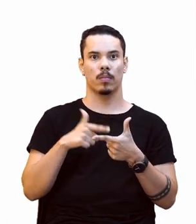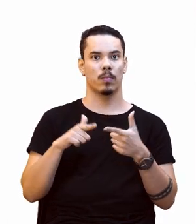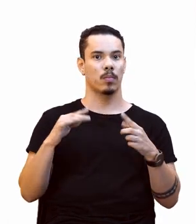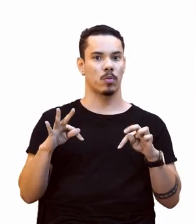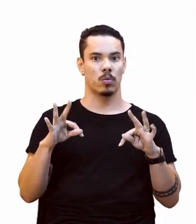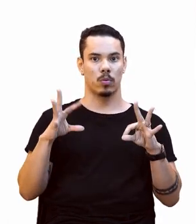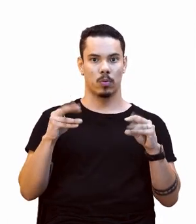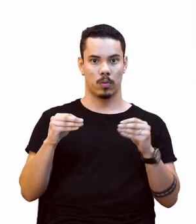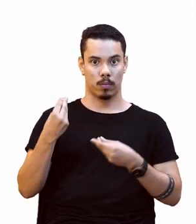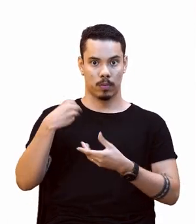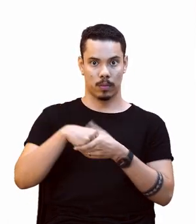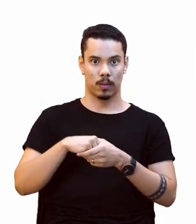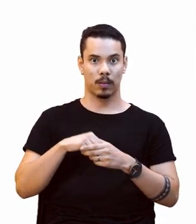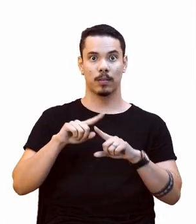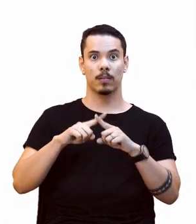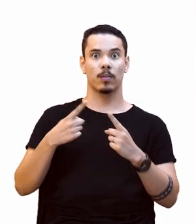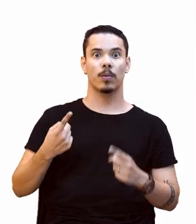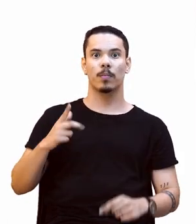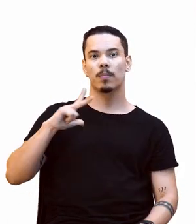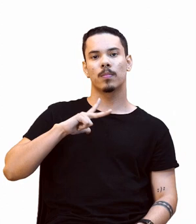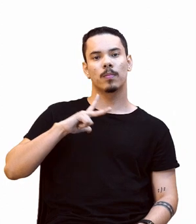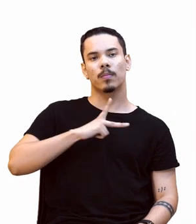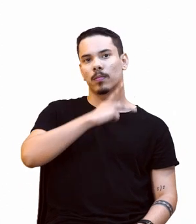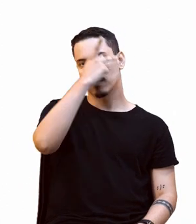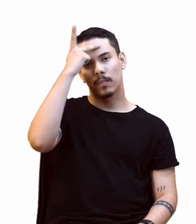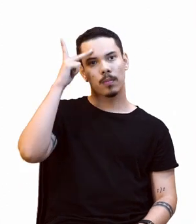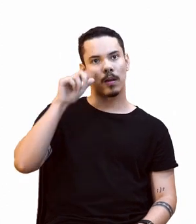Já o pensador Ailton Krenak,